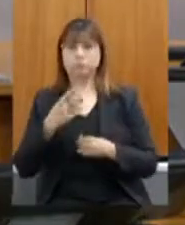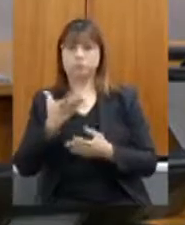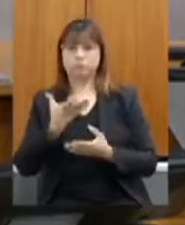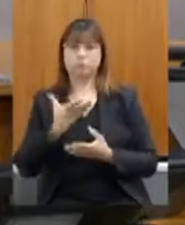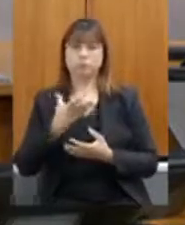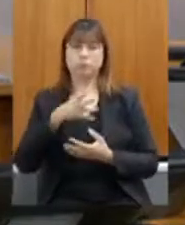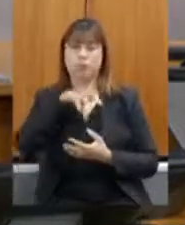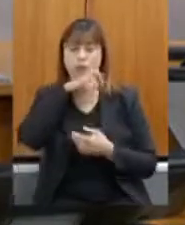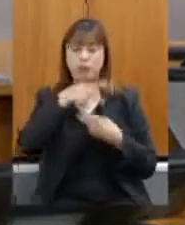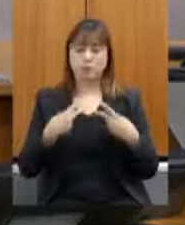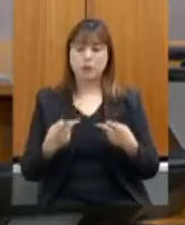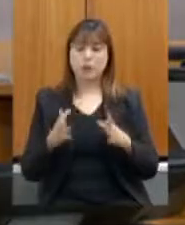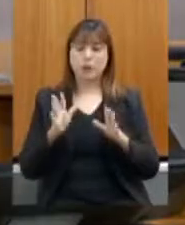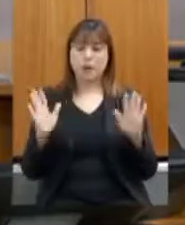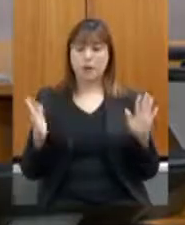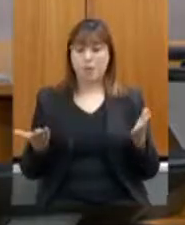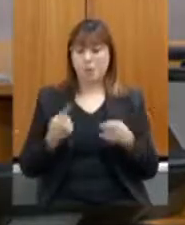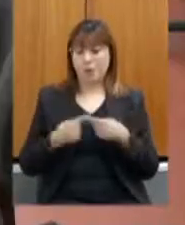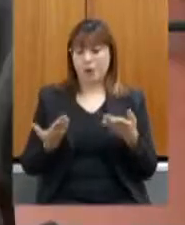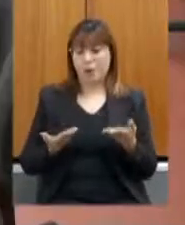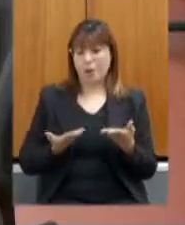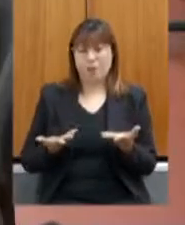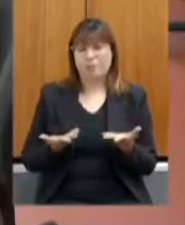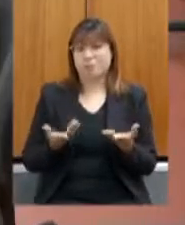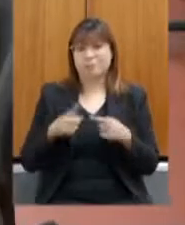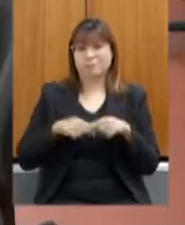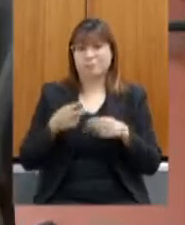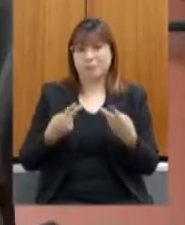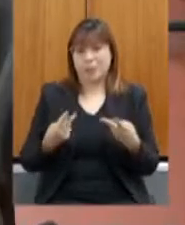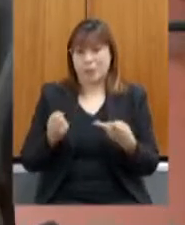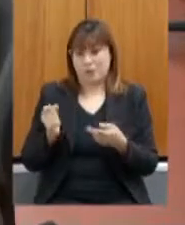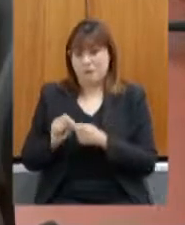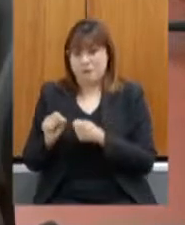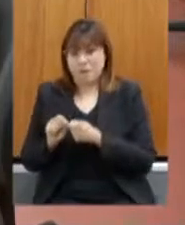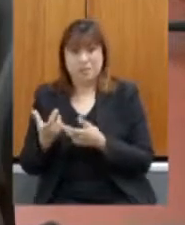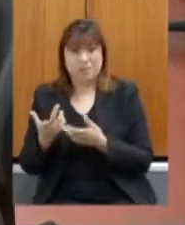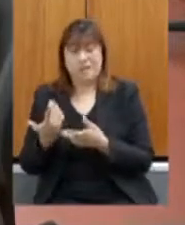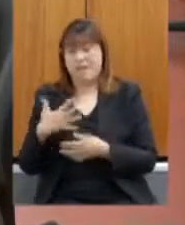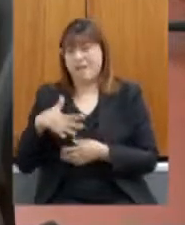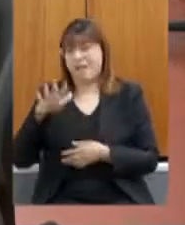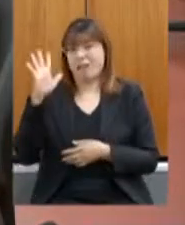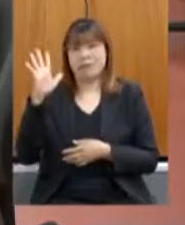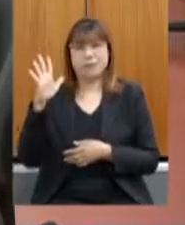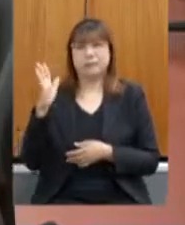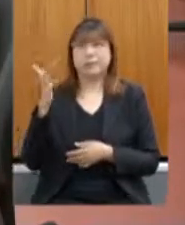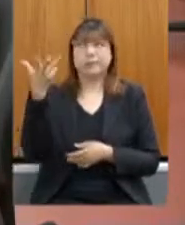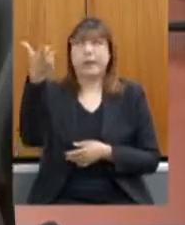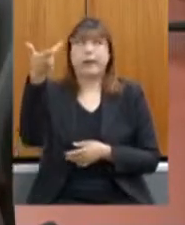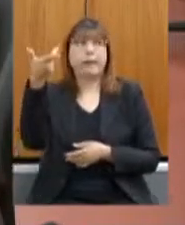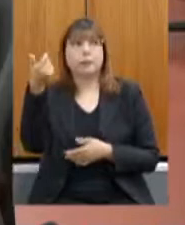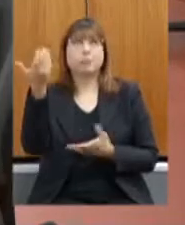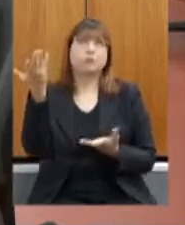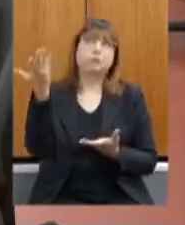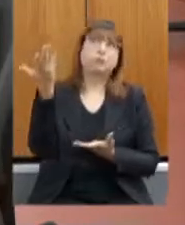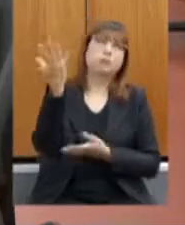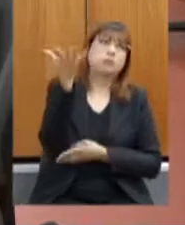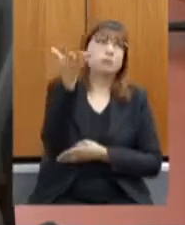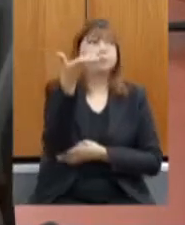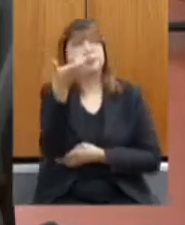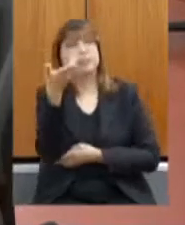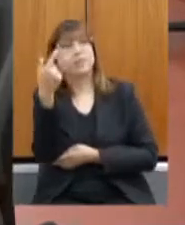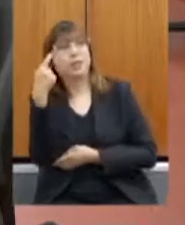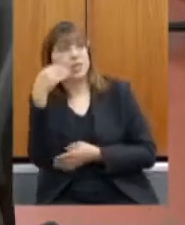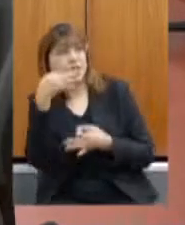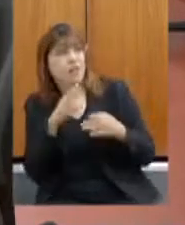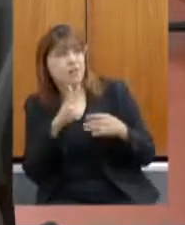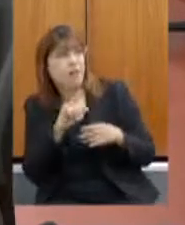insumos cada vez mais altos, clima, a gente não tem como ter certeza, vai chover,